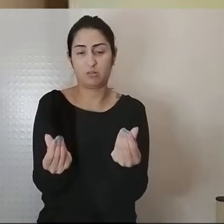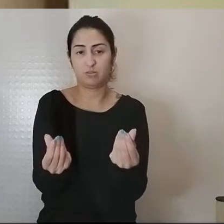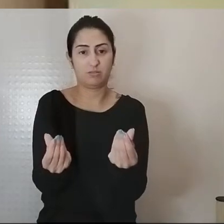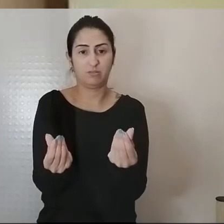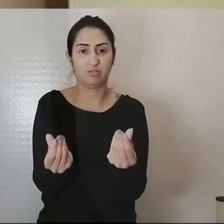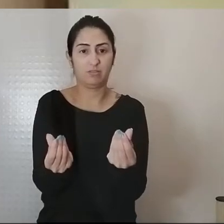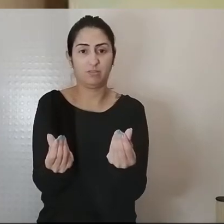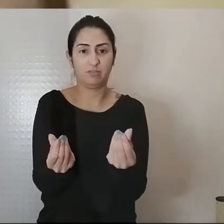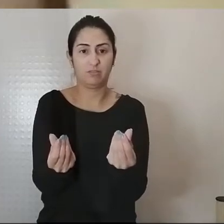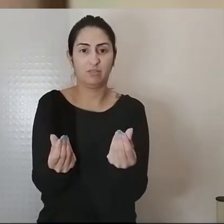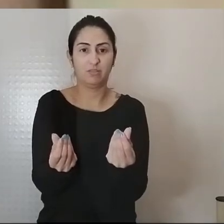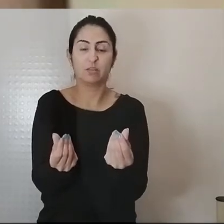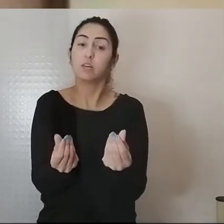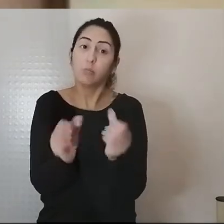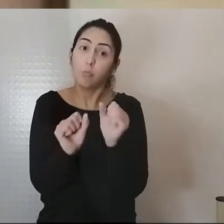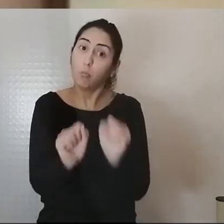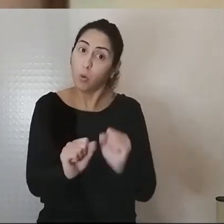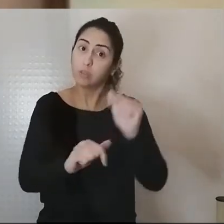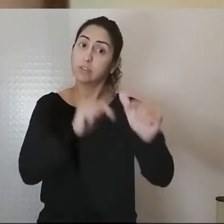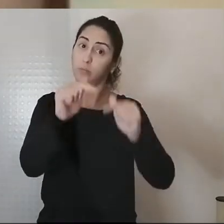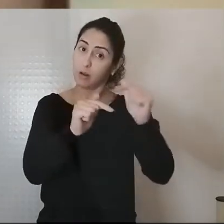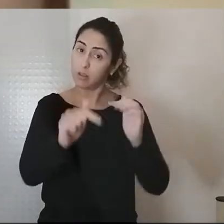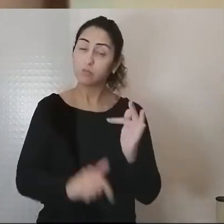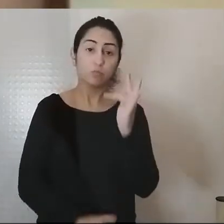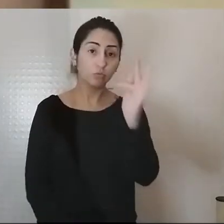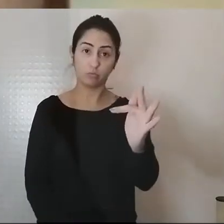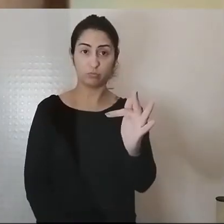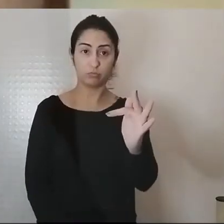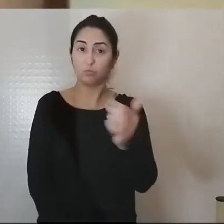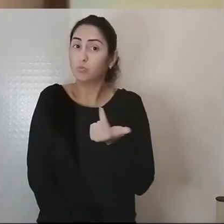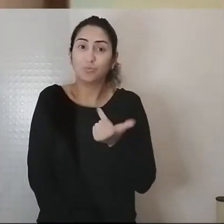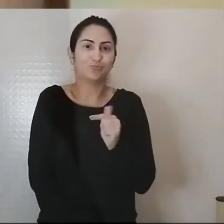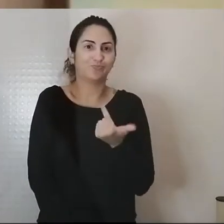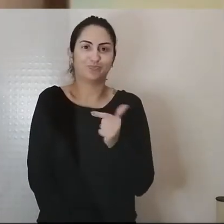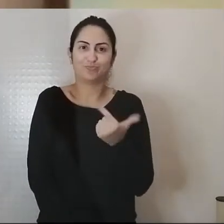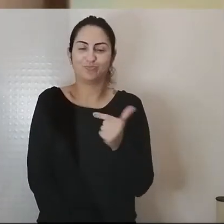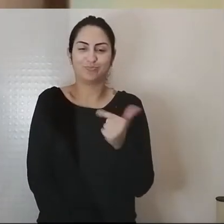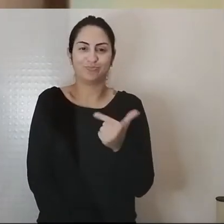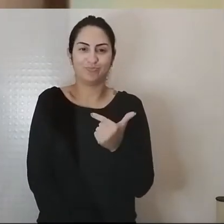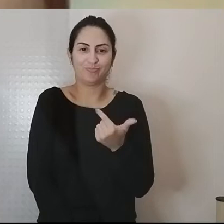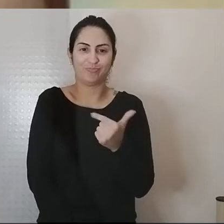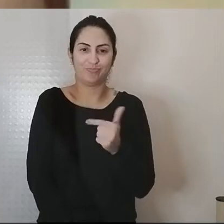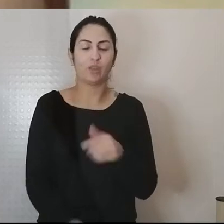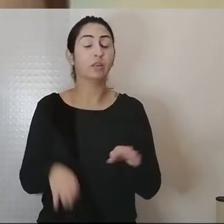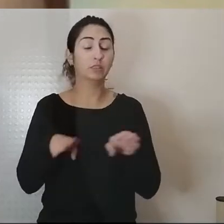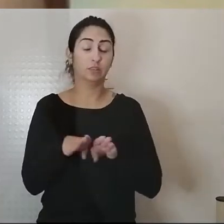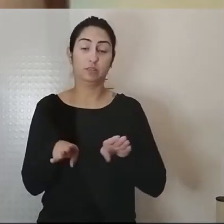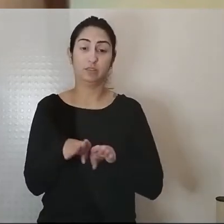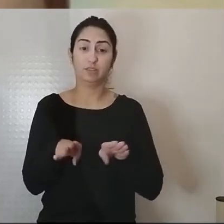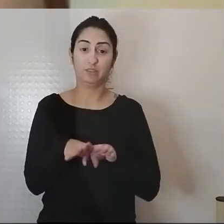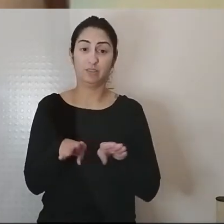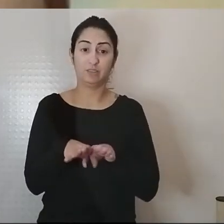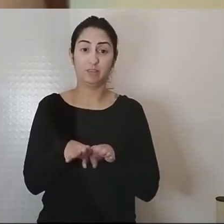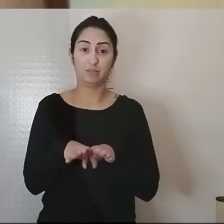permita competir no mercado de trabalho são referências também de outros autores como